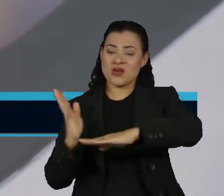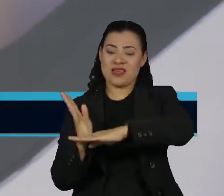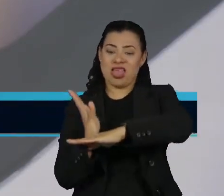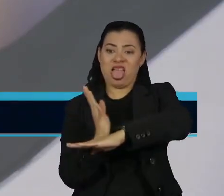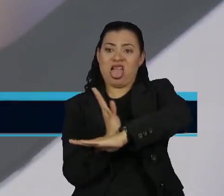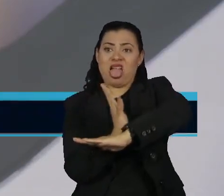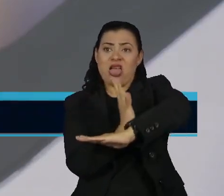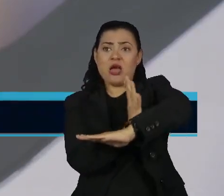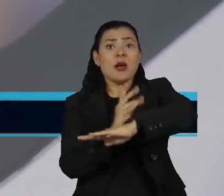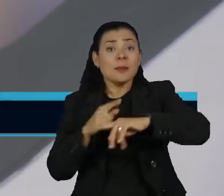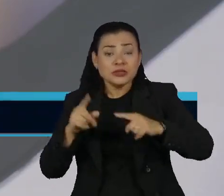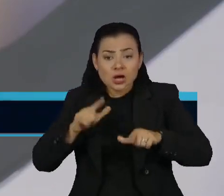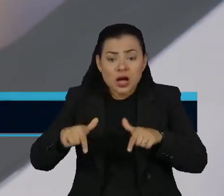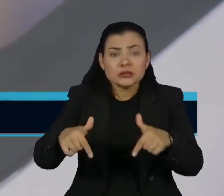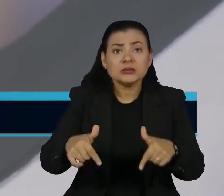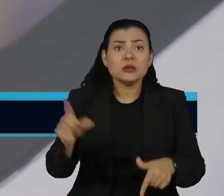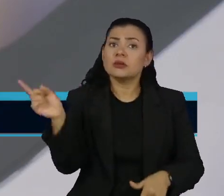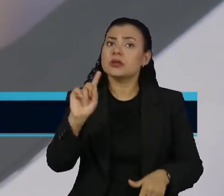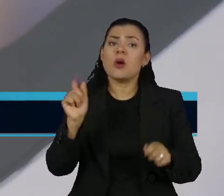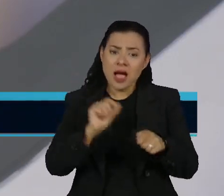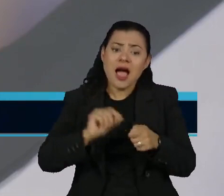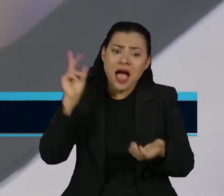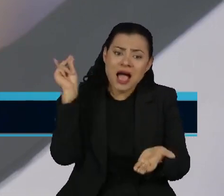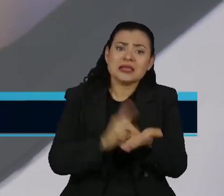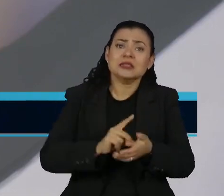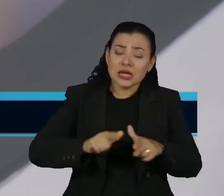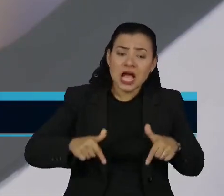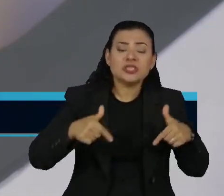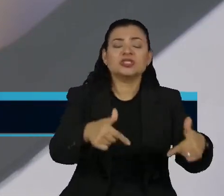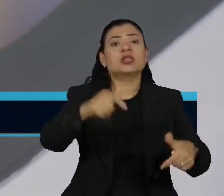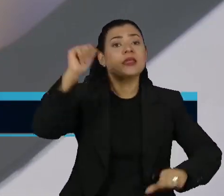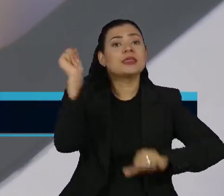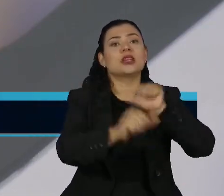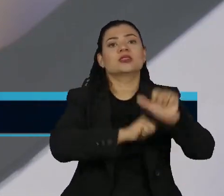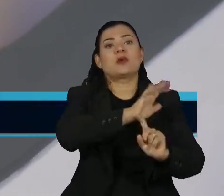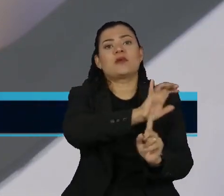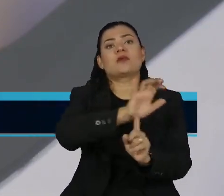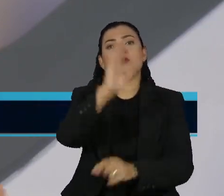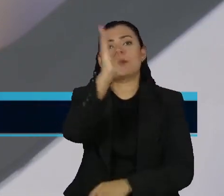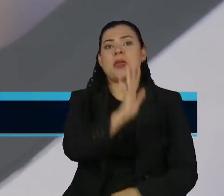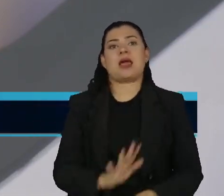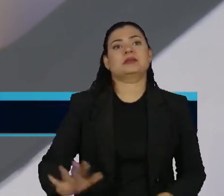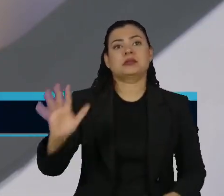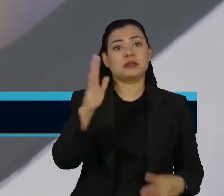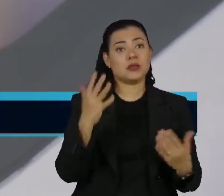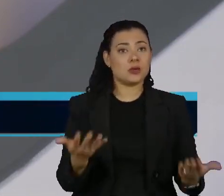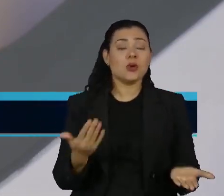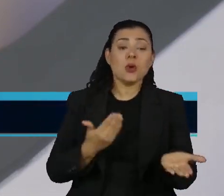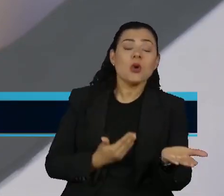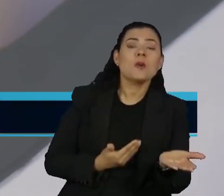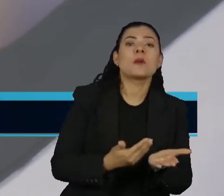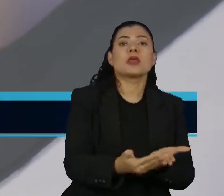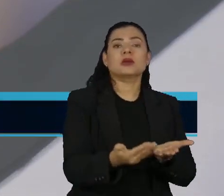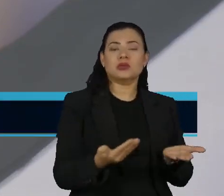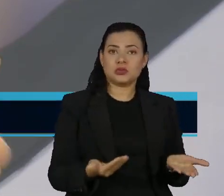são apenas simbólicos. Eles podem efetivamente transformar o país, iniciar,